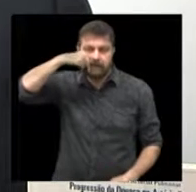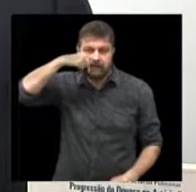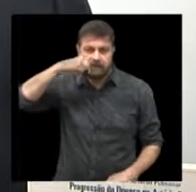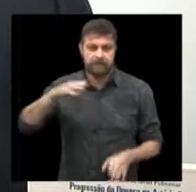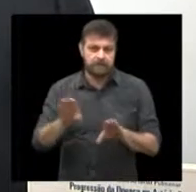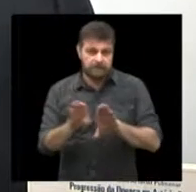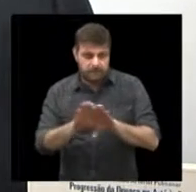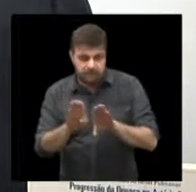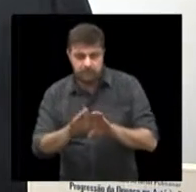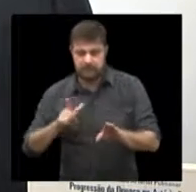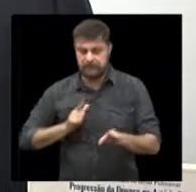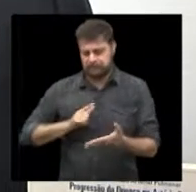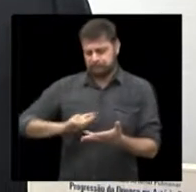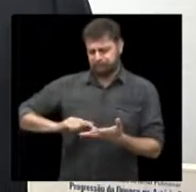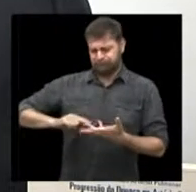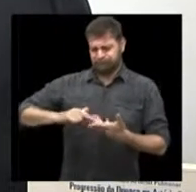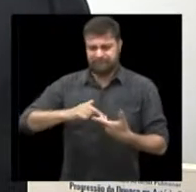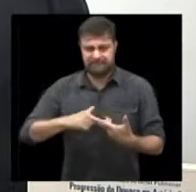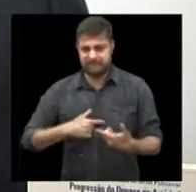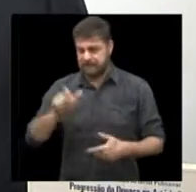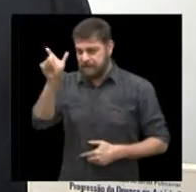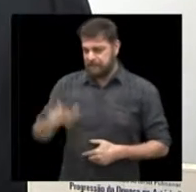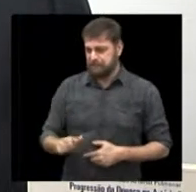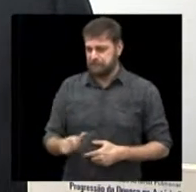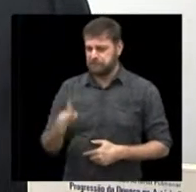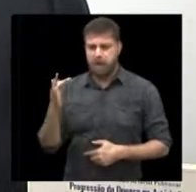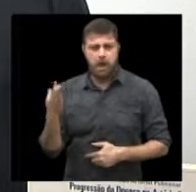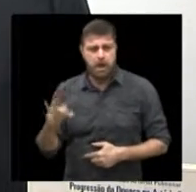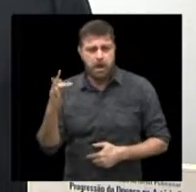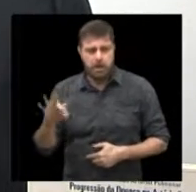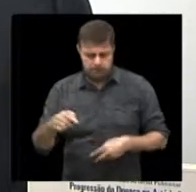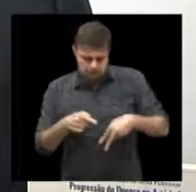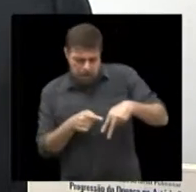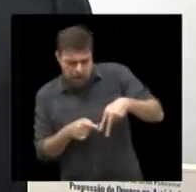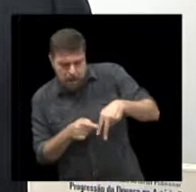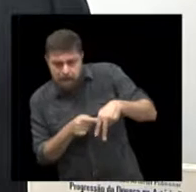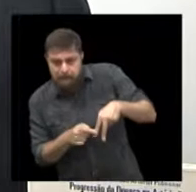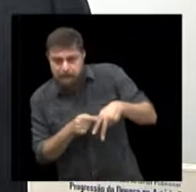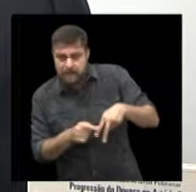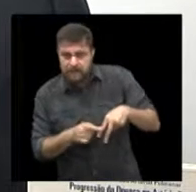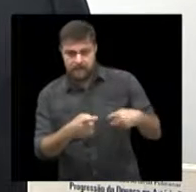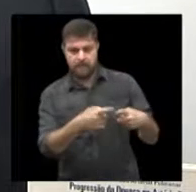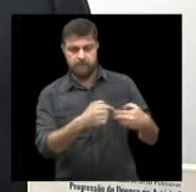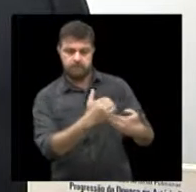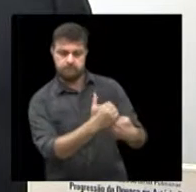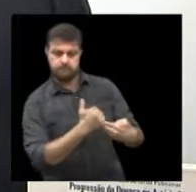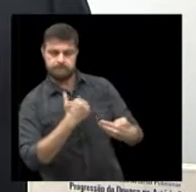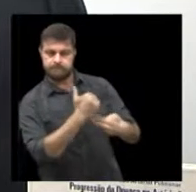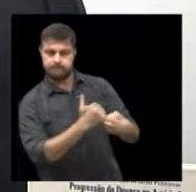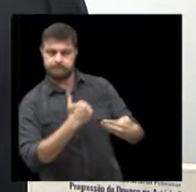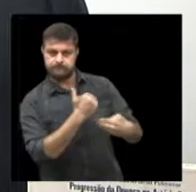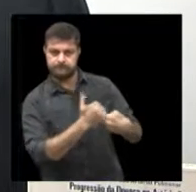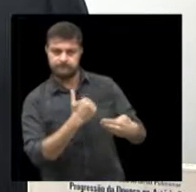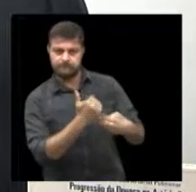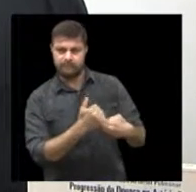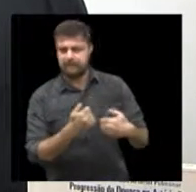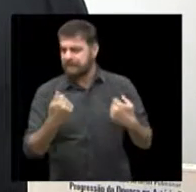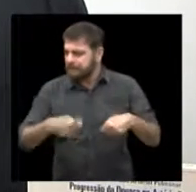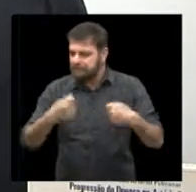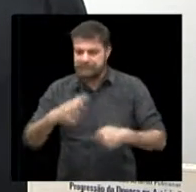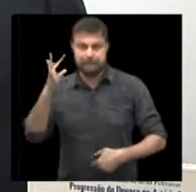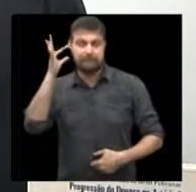Tantas coisas que você bate ou machuca um pé, uma perna, e que simples orientação evita de você ir